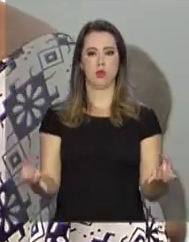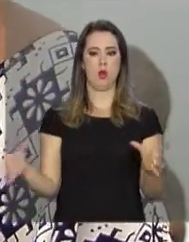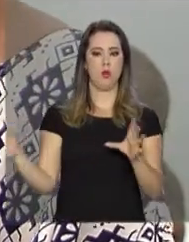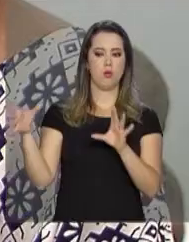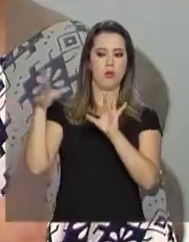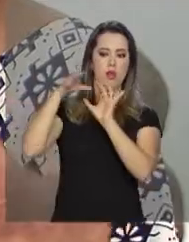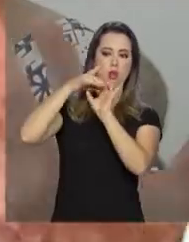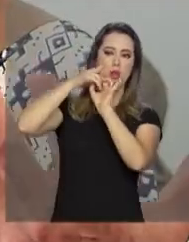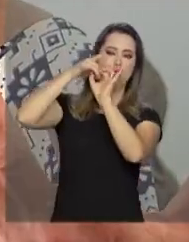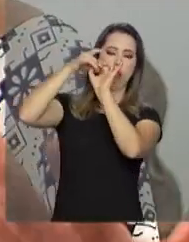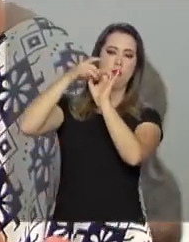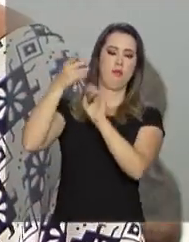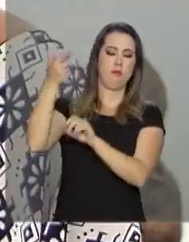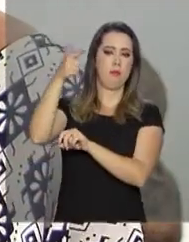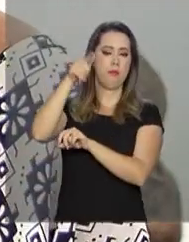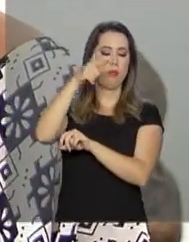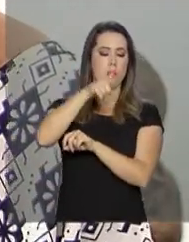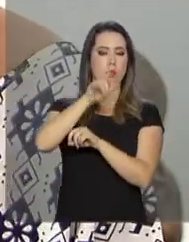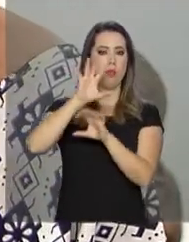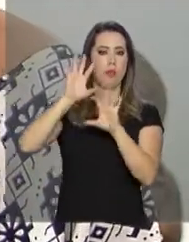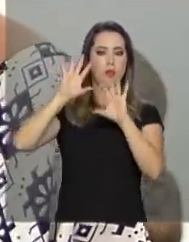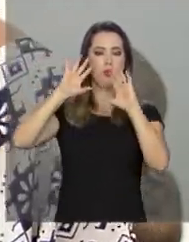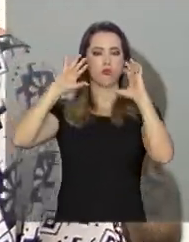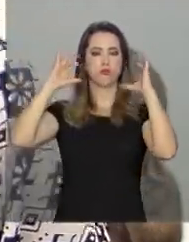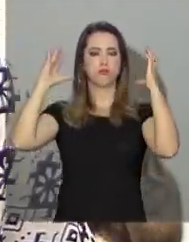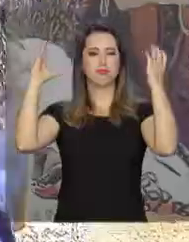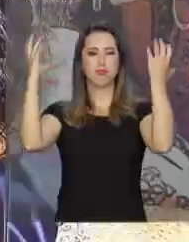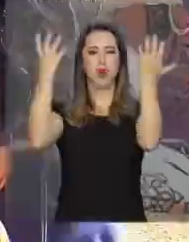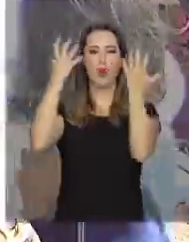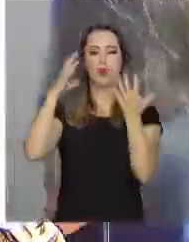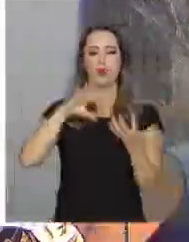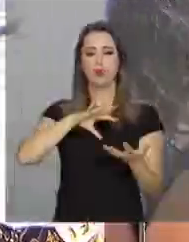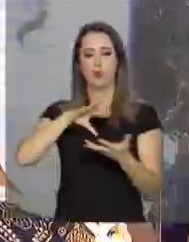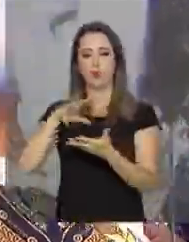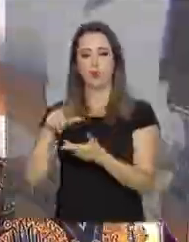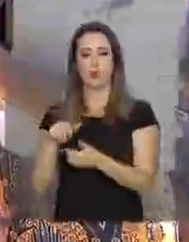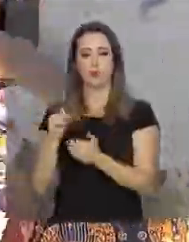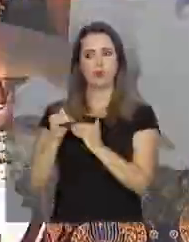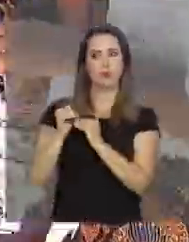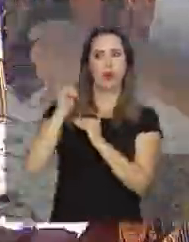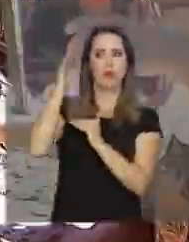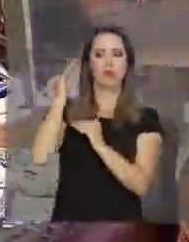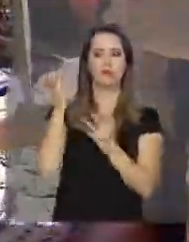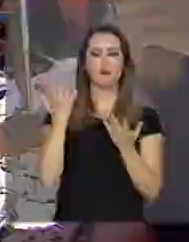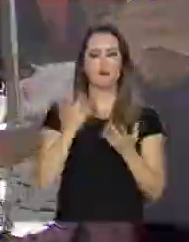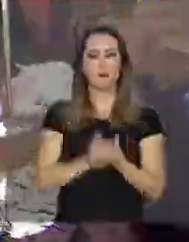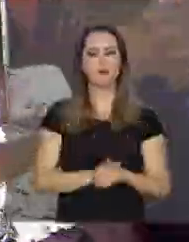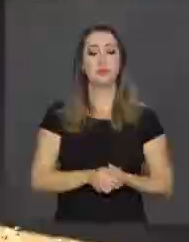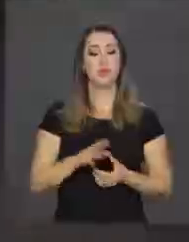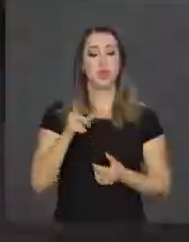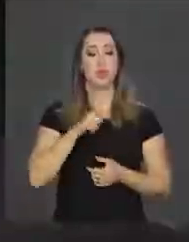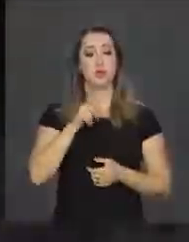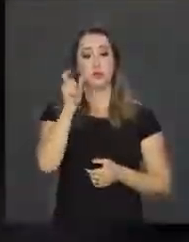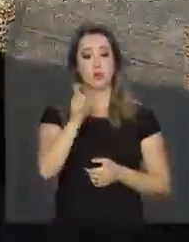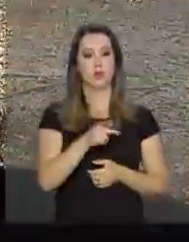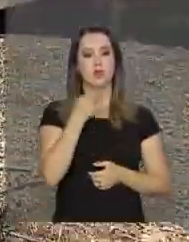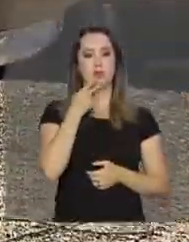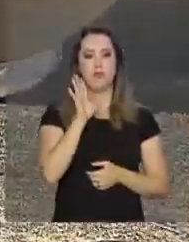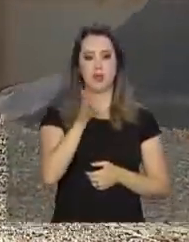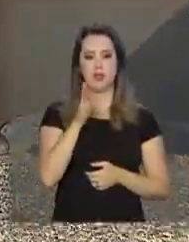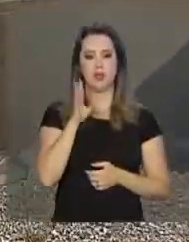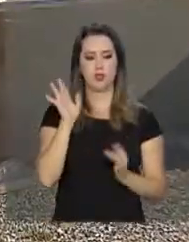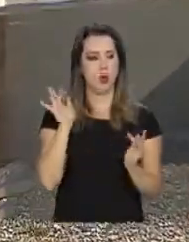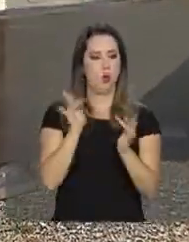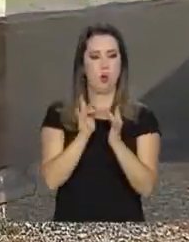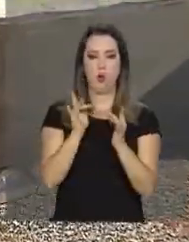conexão com outras dimensões do nosso ser. E com todo esse lado místico, tem gente na cidade que jura até ter